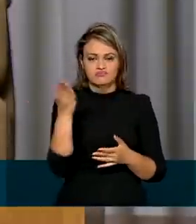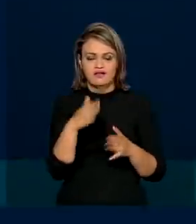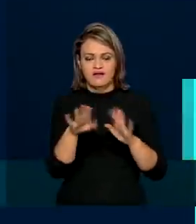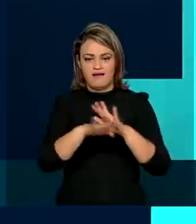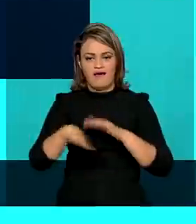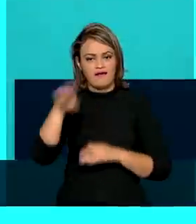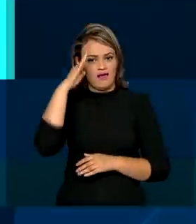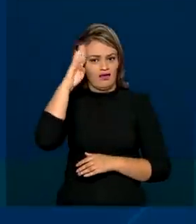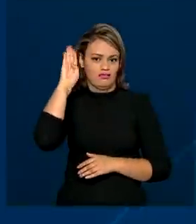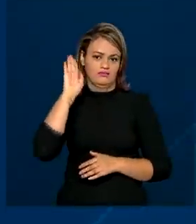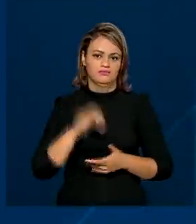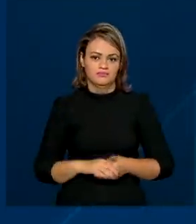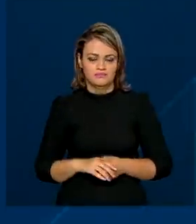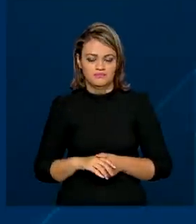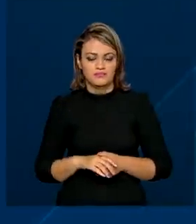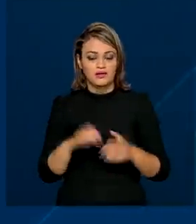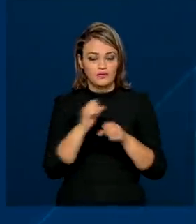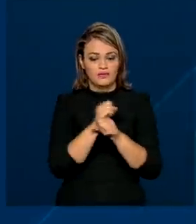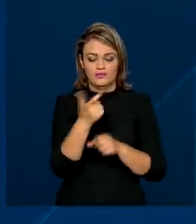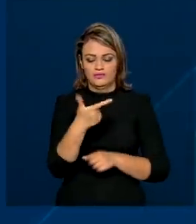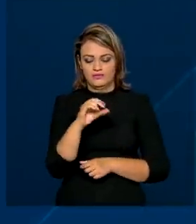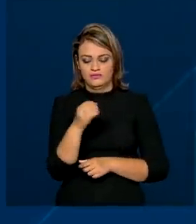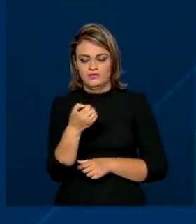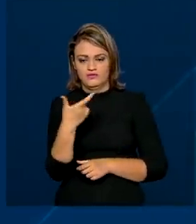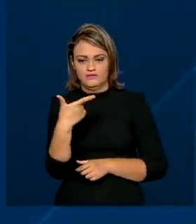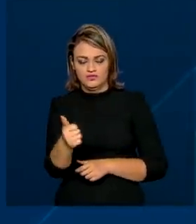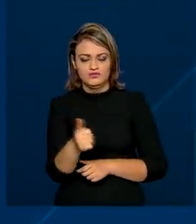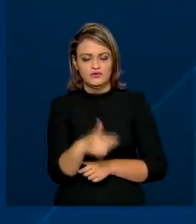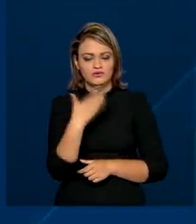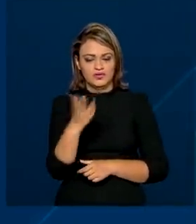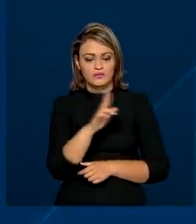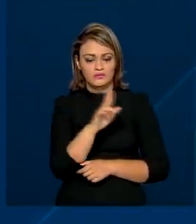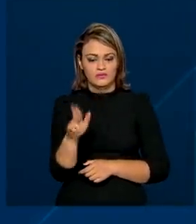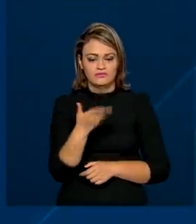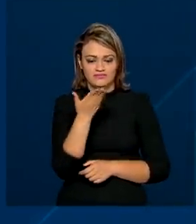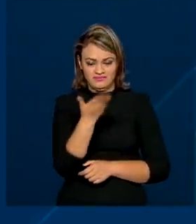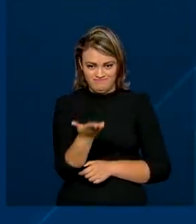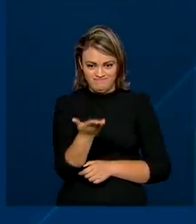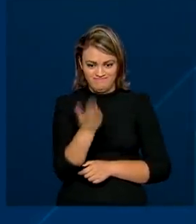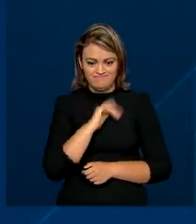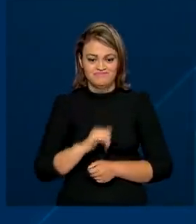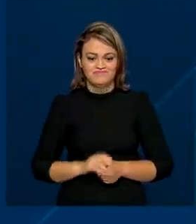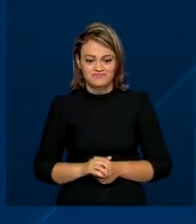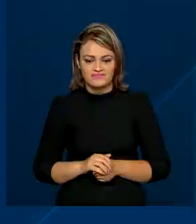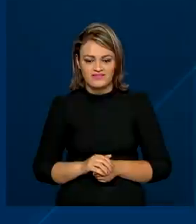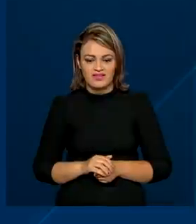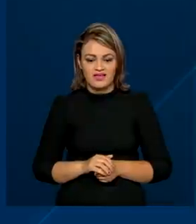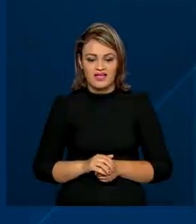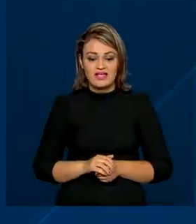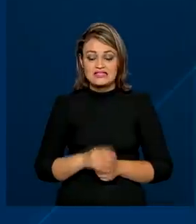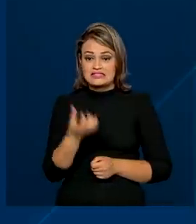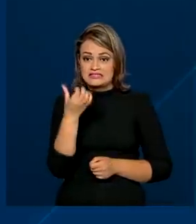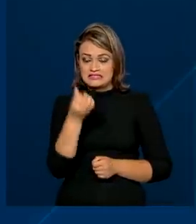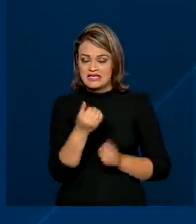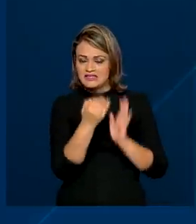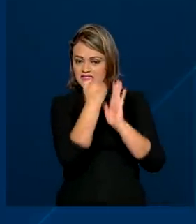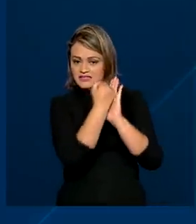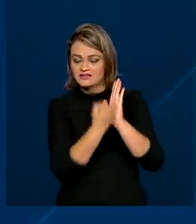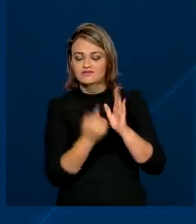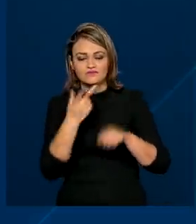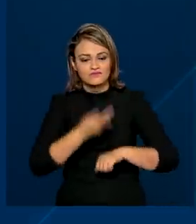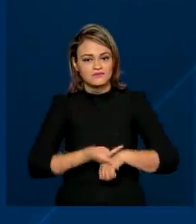acadêmico. Em 2021, a premiação leva o nome do pai da aviação, Santos Dumont. Seis monografias vão ser